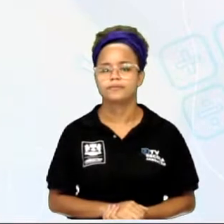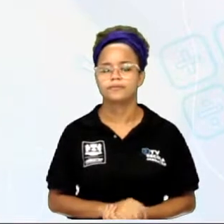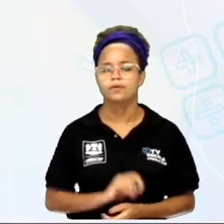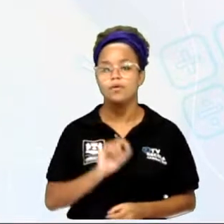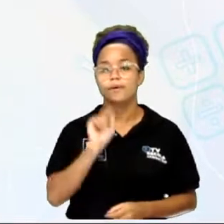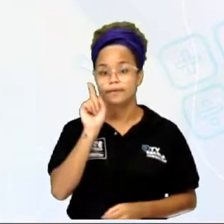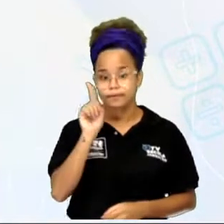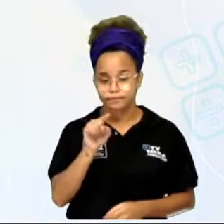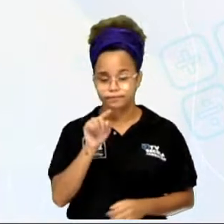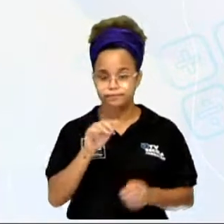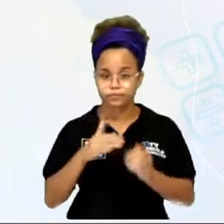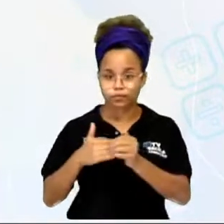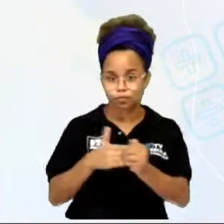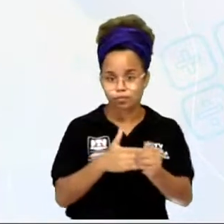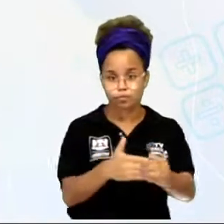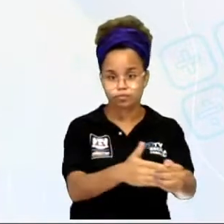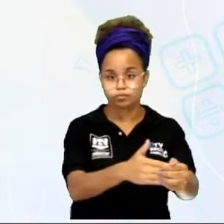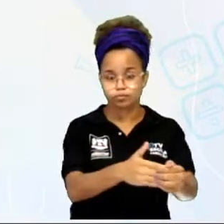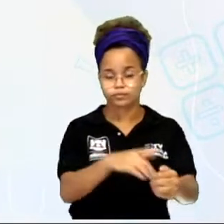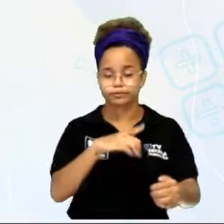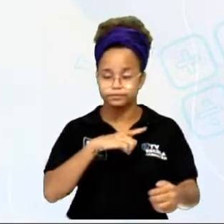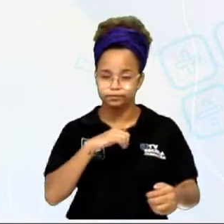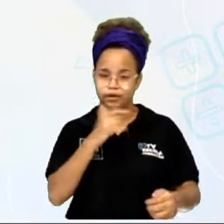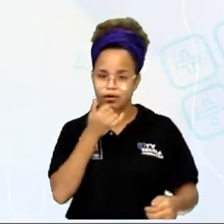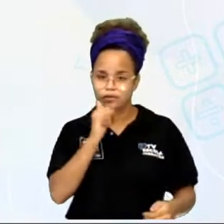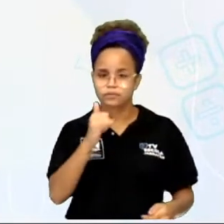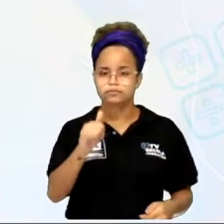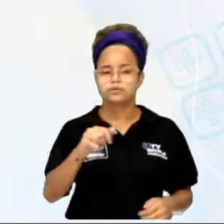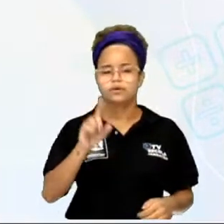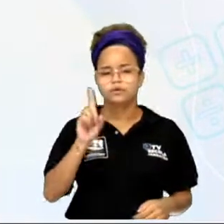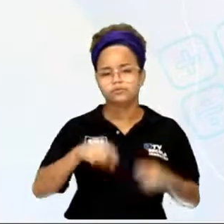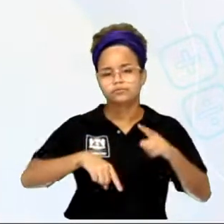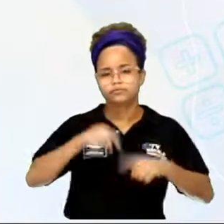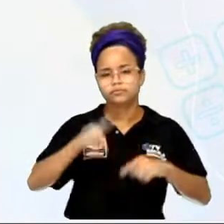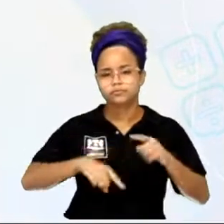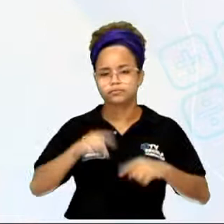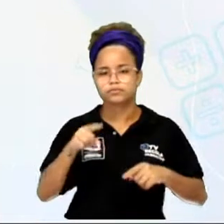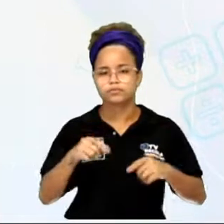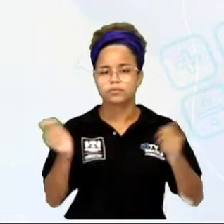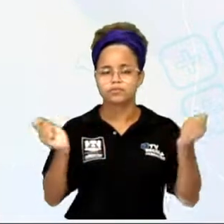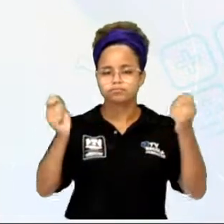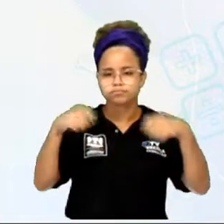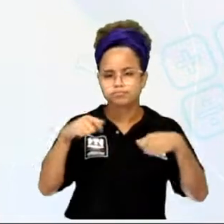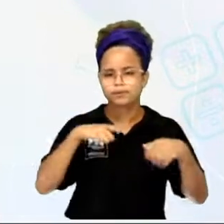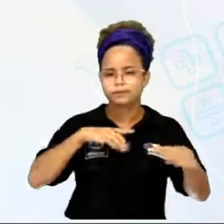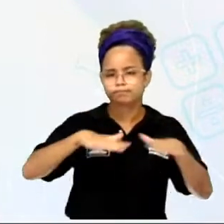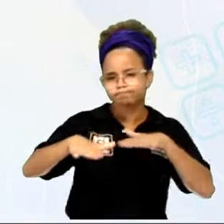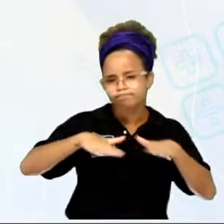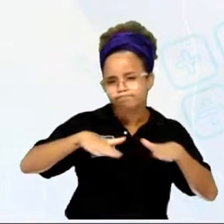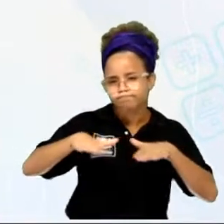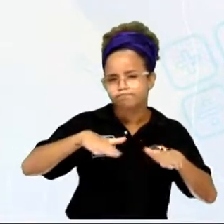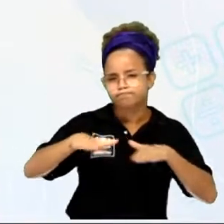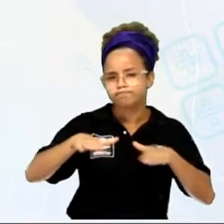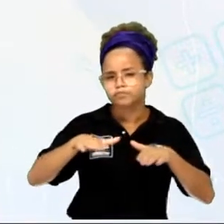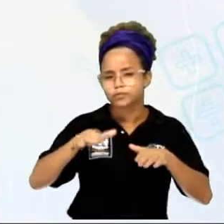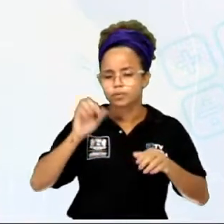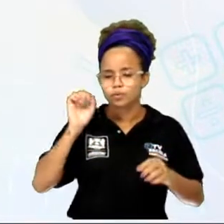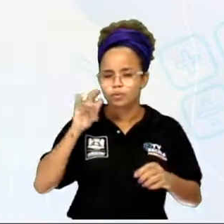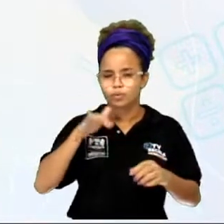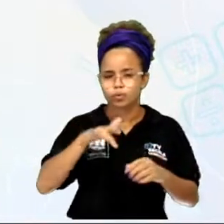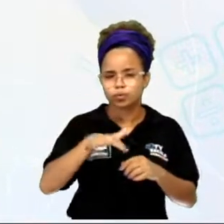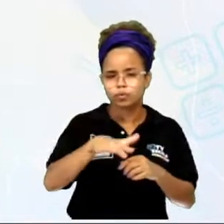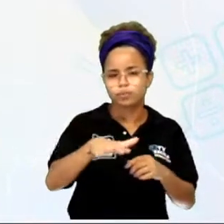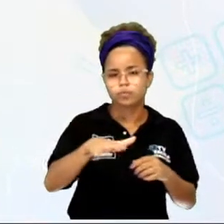conduz a eletricidade, né? São materiais que possibilitam a movimentação de cargas elétricas